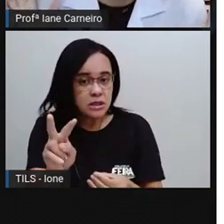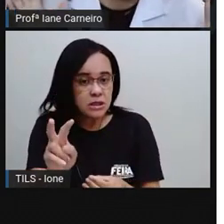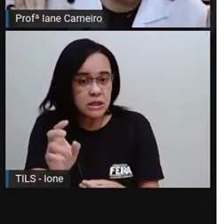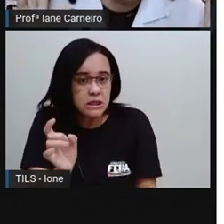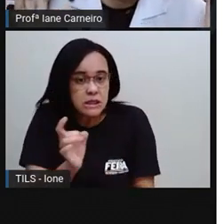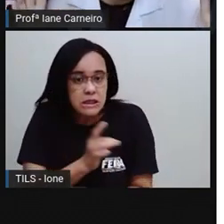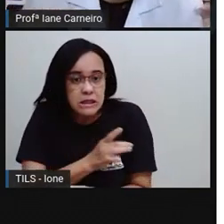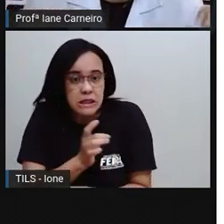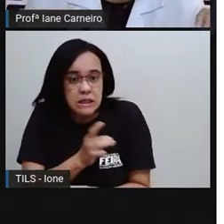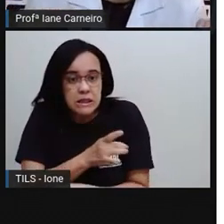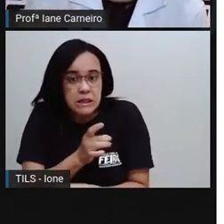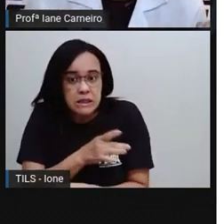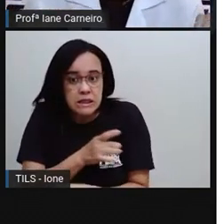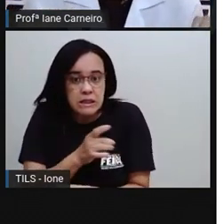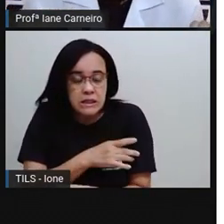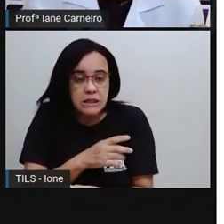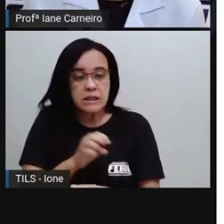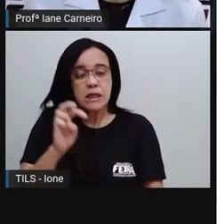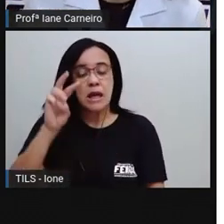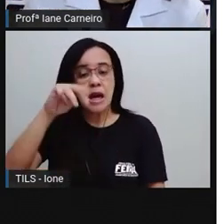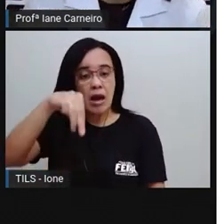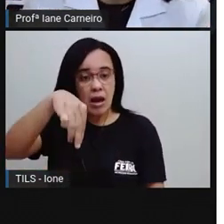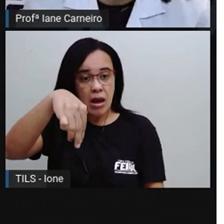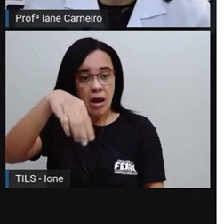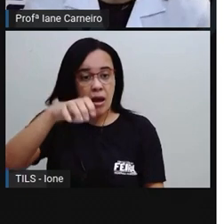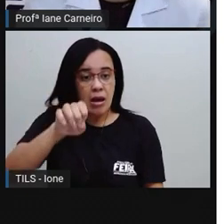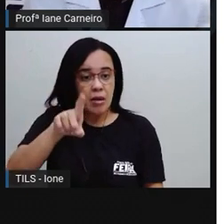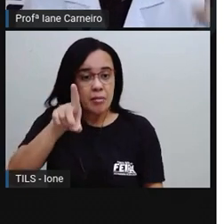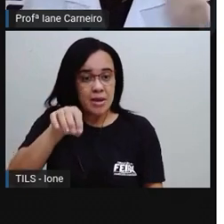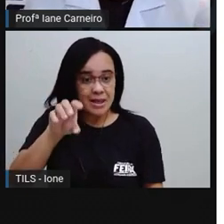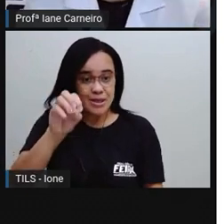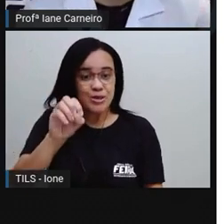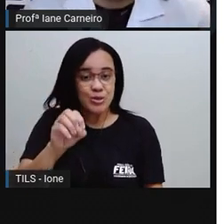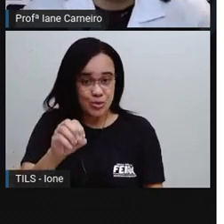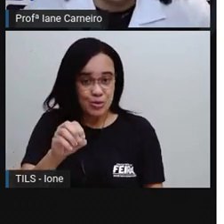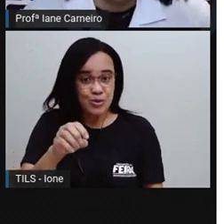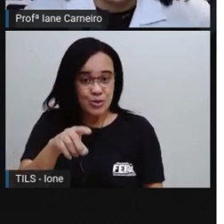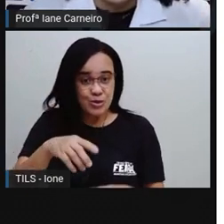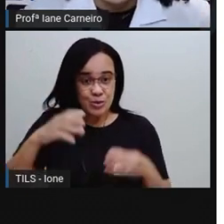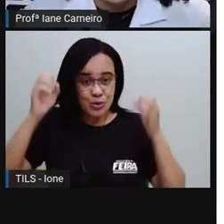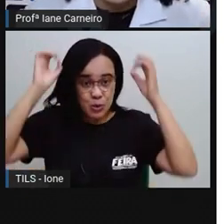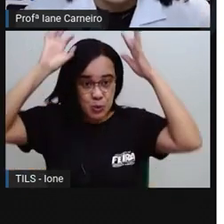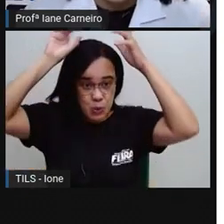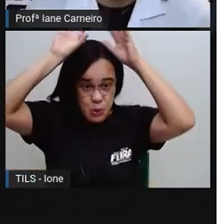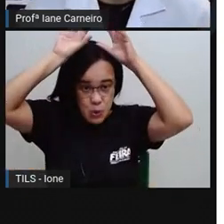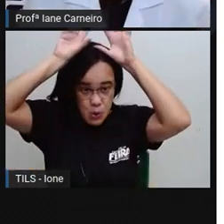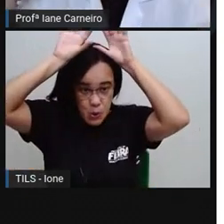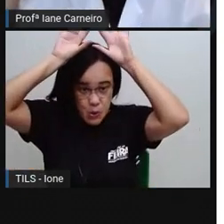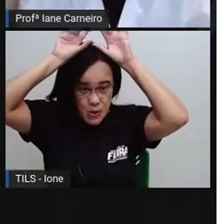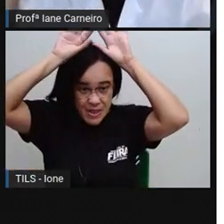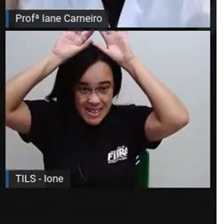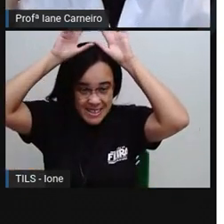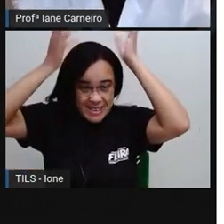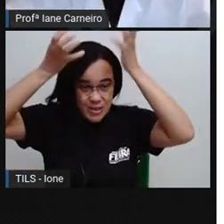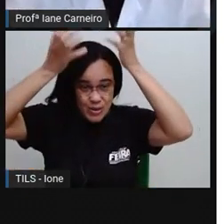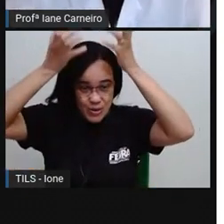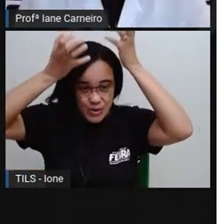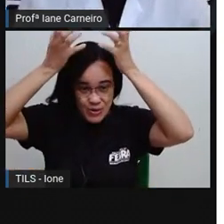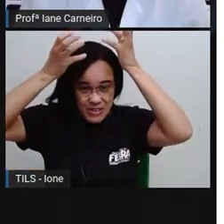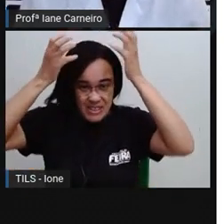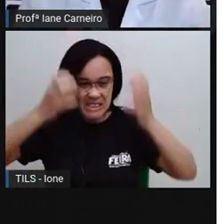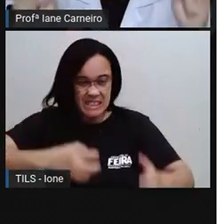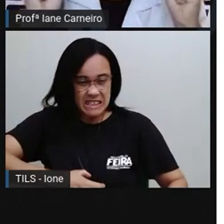despontado, ó o medo. E esse aqui, ó, com o cabelo de fogo, ó, tá com